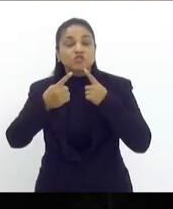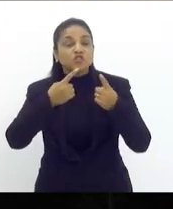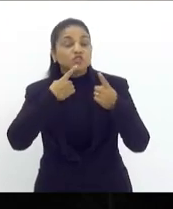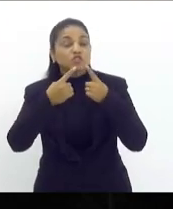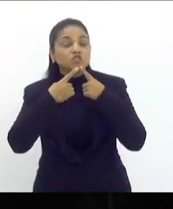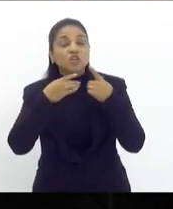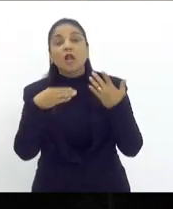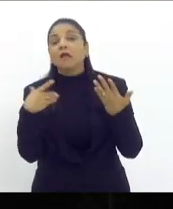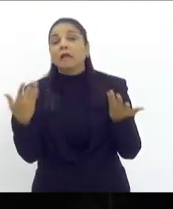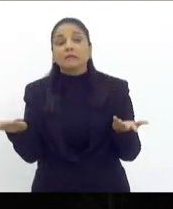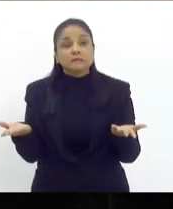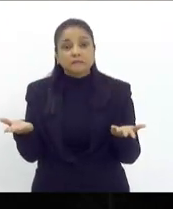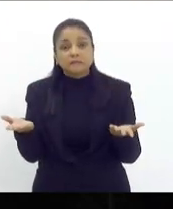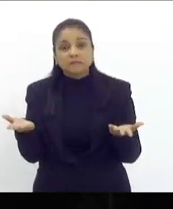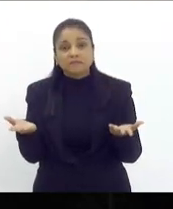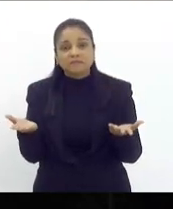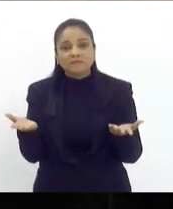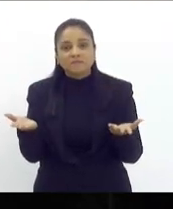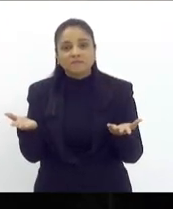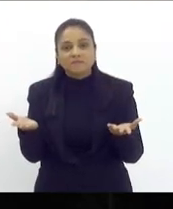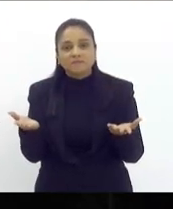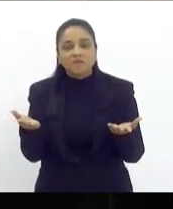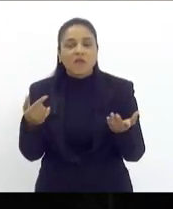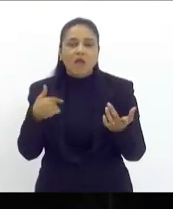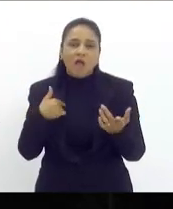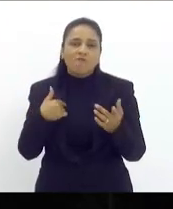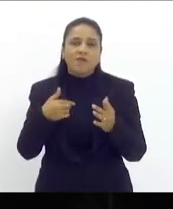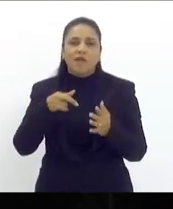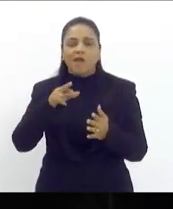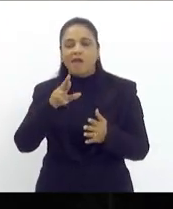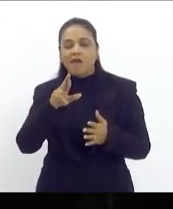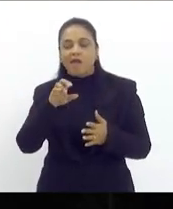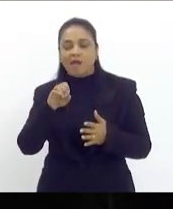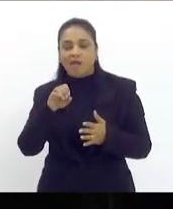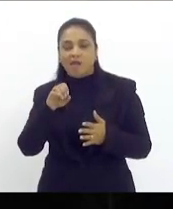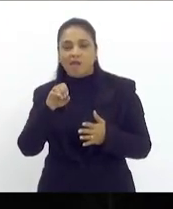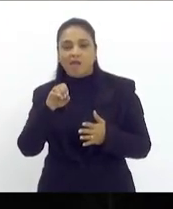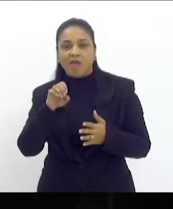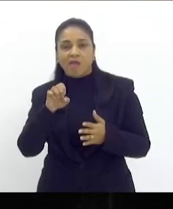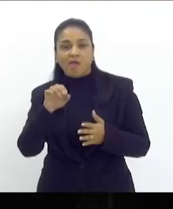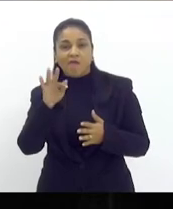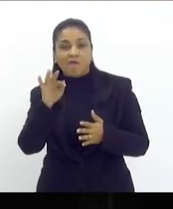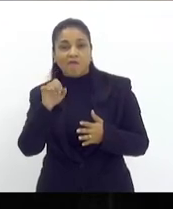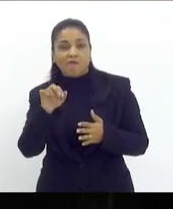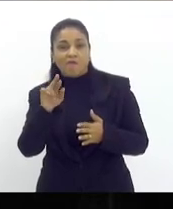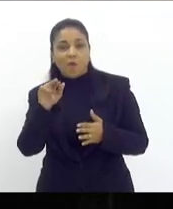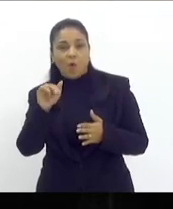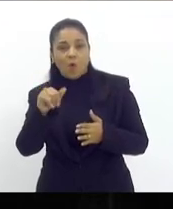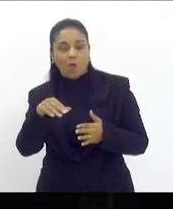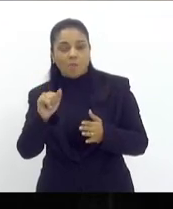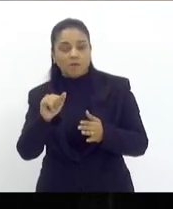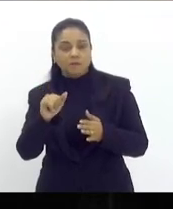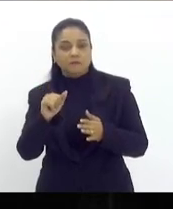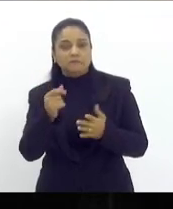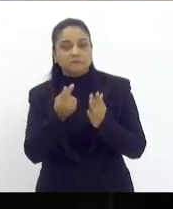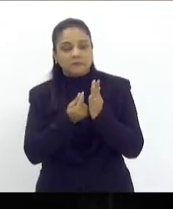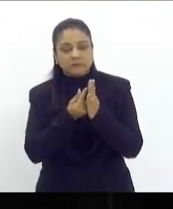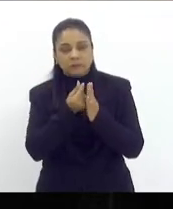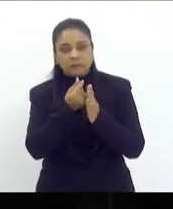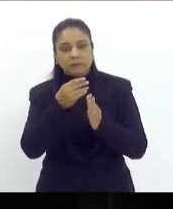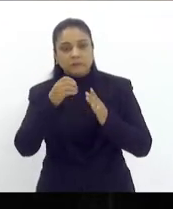aí mas vem a reforma tributária reforma tributária virá